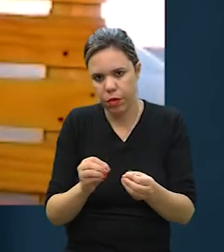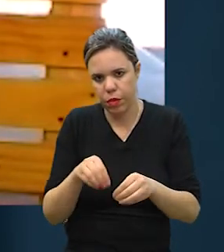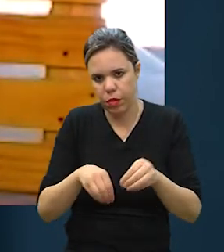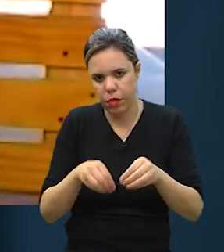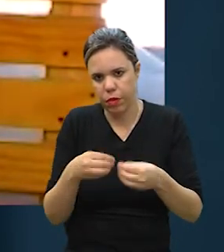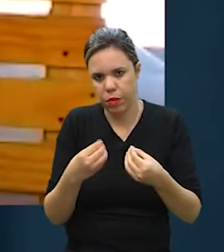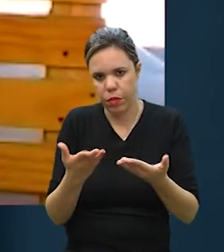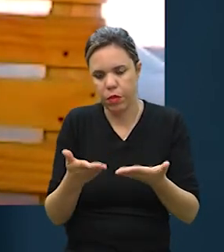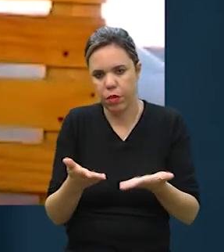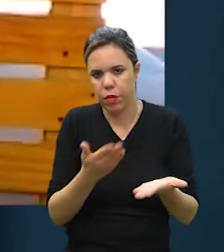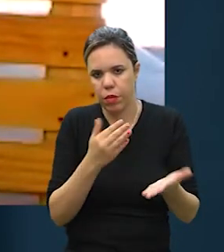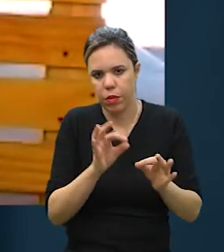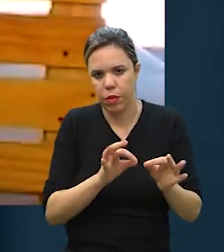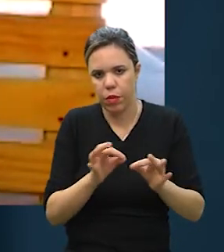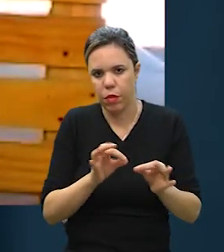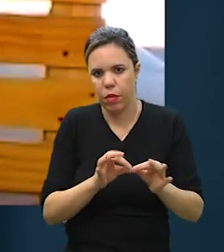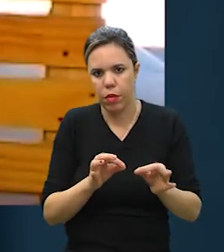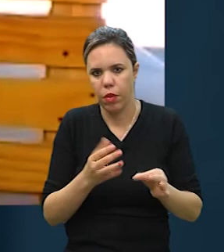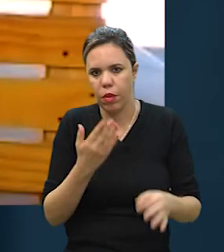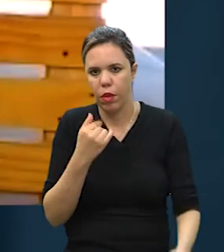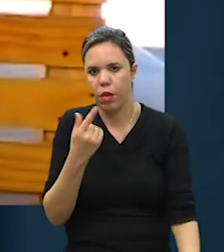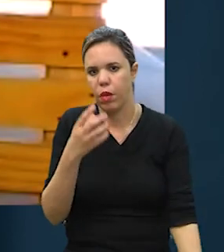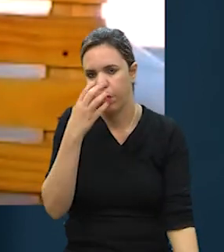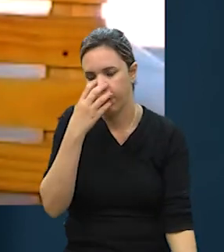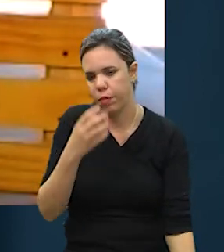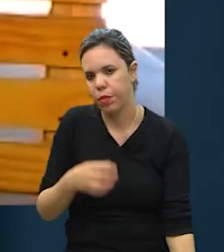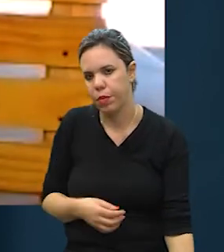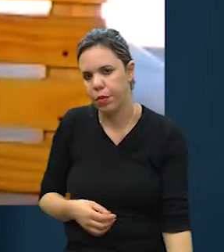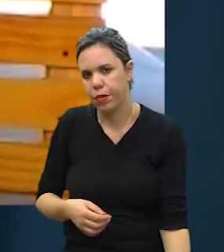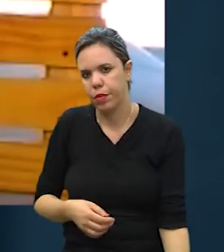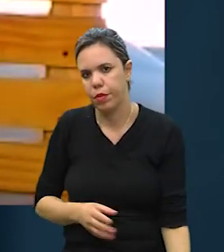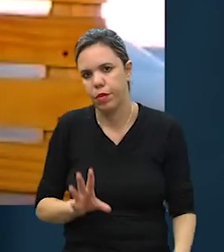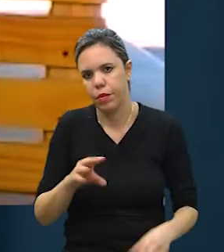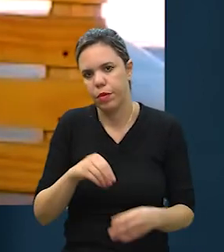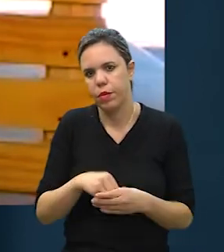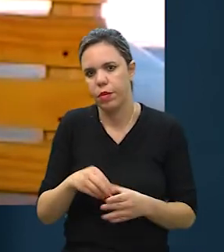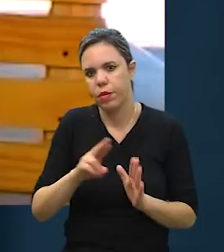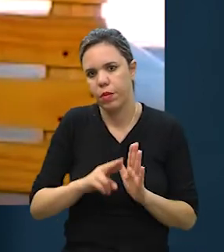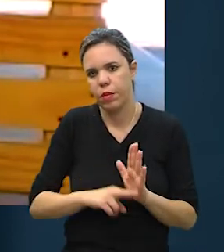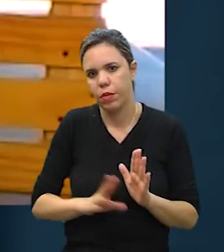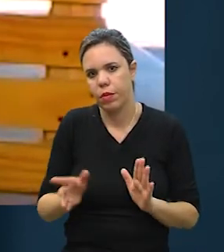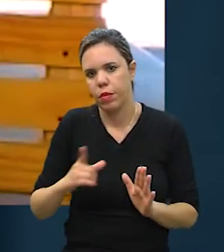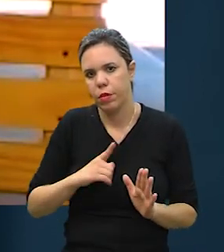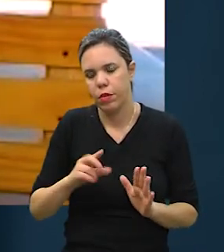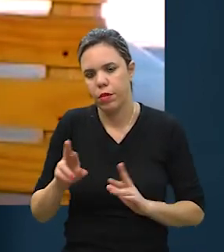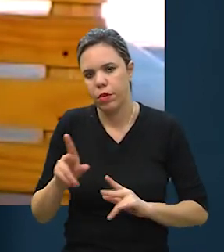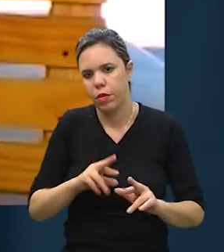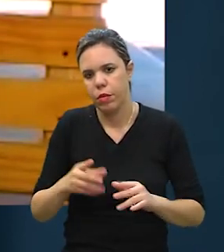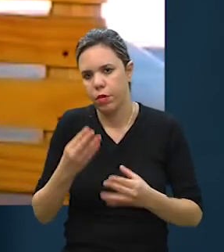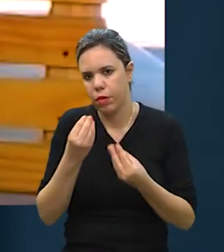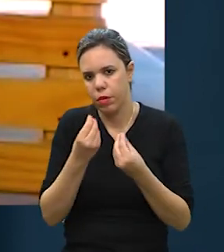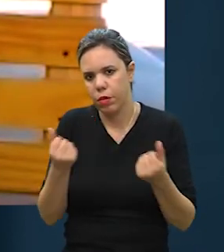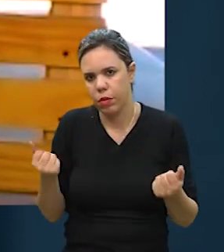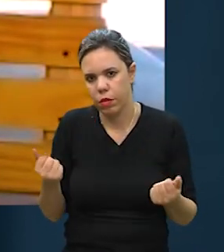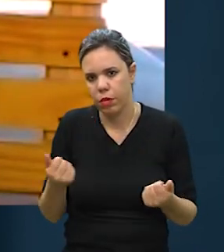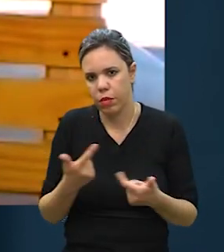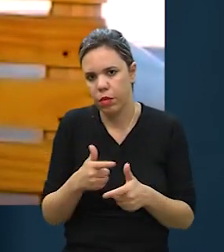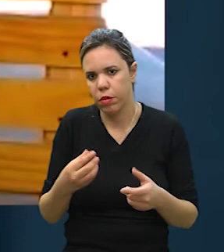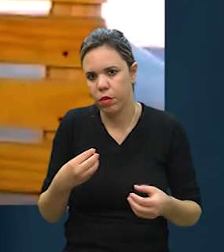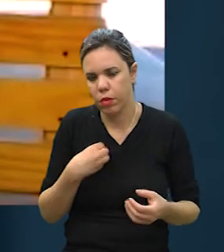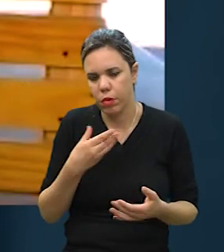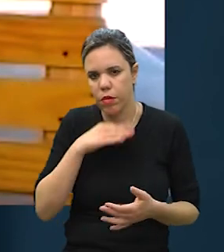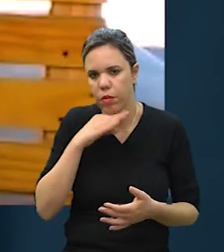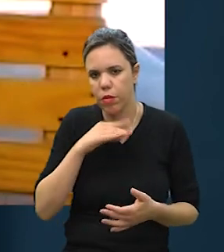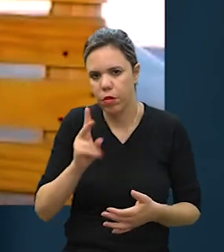faz, monta essa dieta personalizada também para o seu cachorro. Mas dentro do nosso cardápio a gente já tem essa variedade de sabor, não